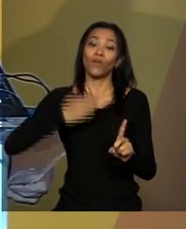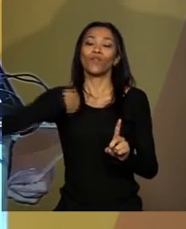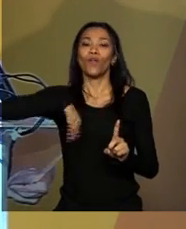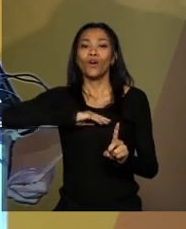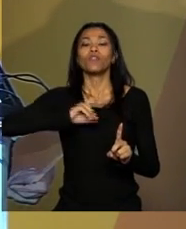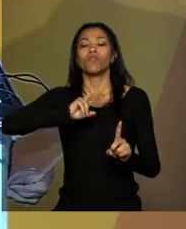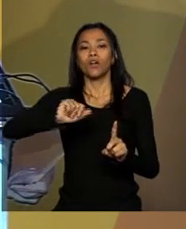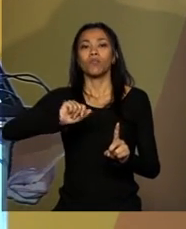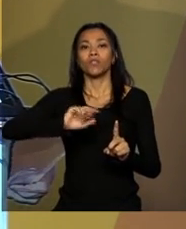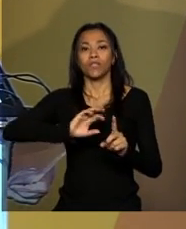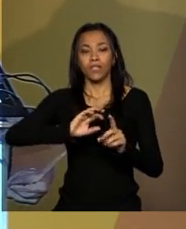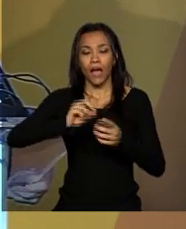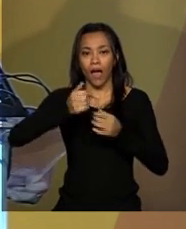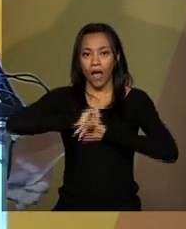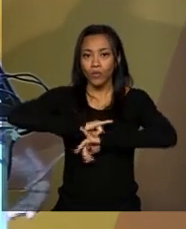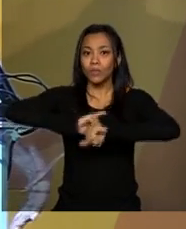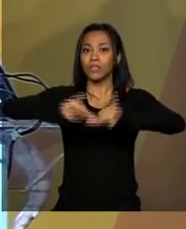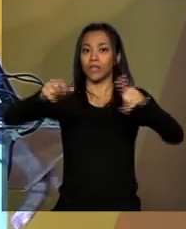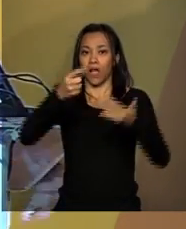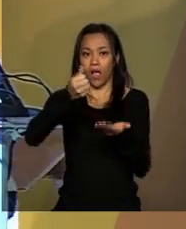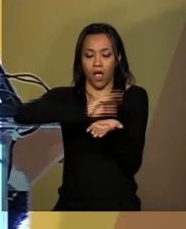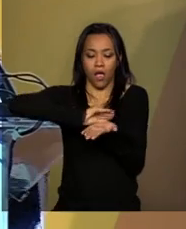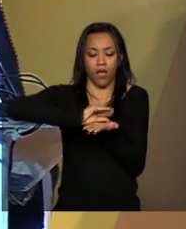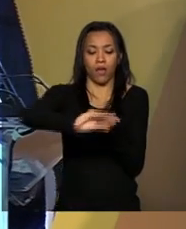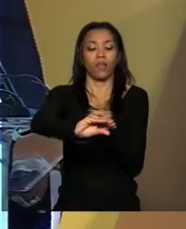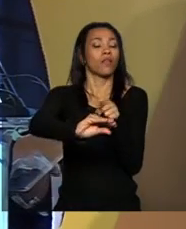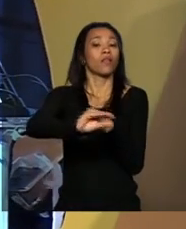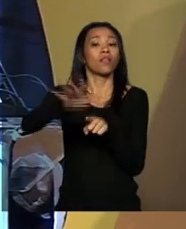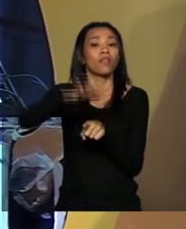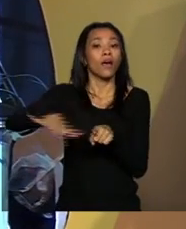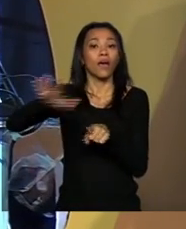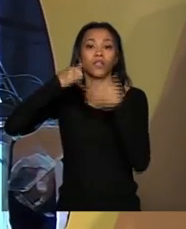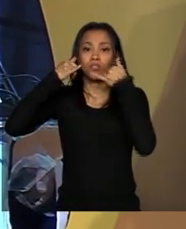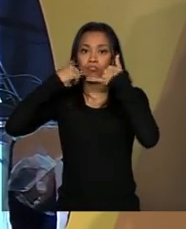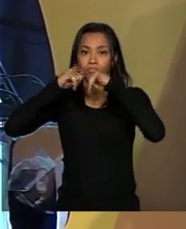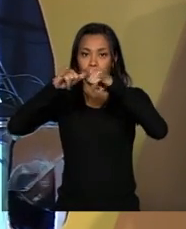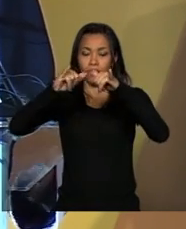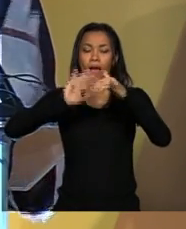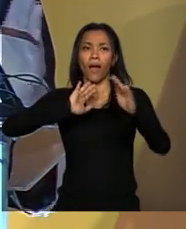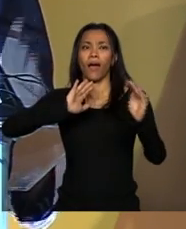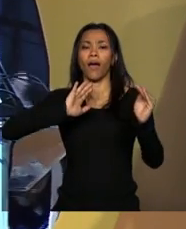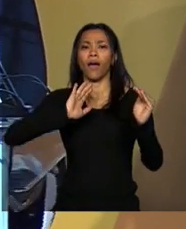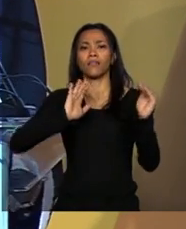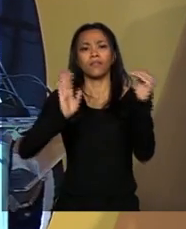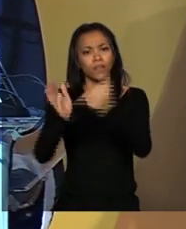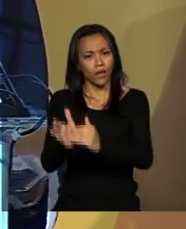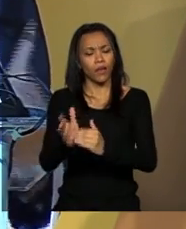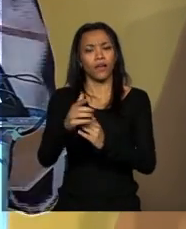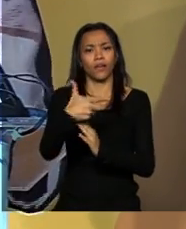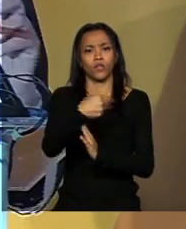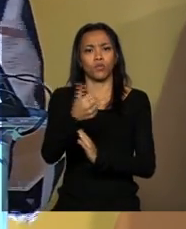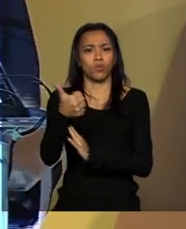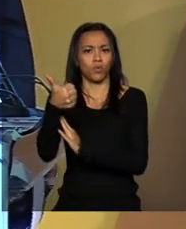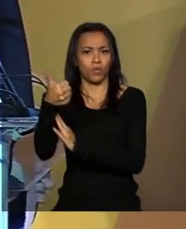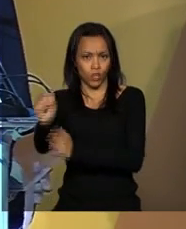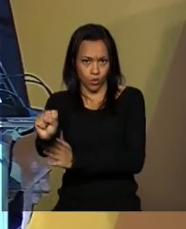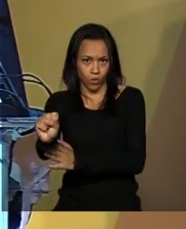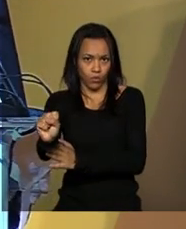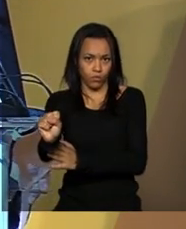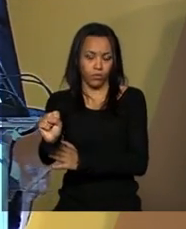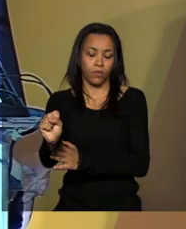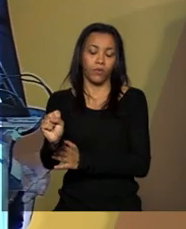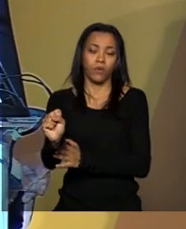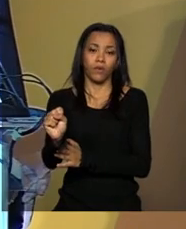investimento em energia elétrica até 2018, neste período,